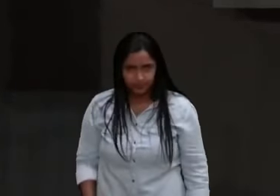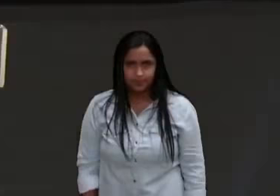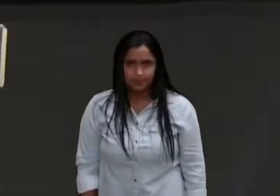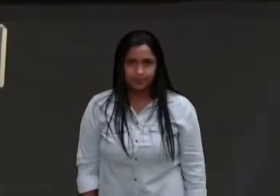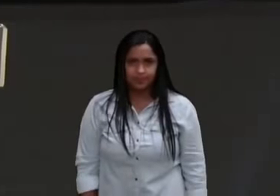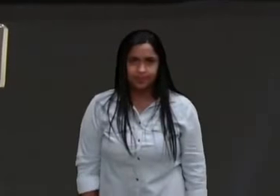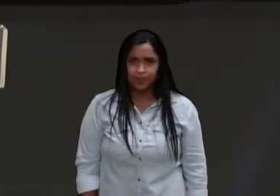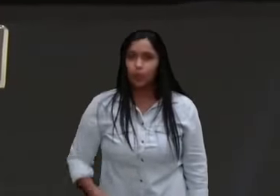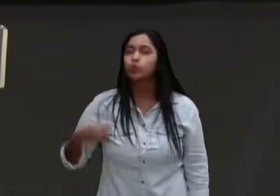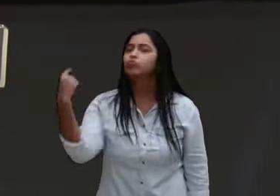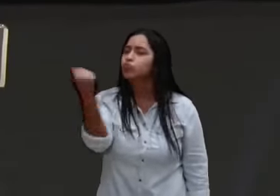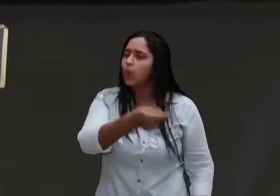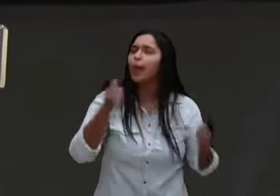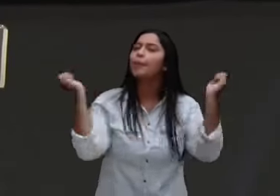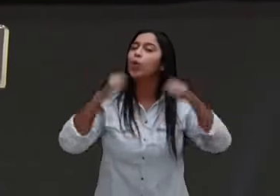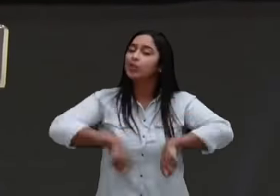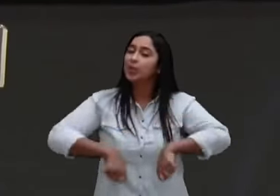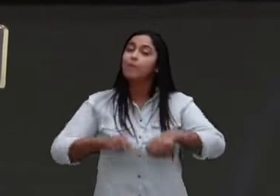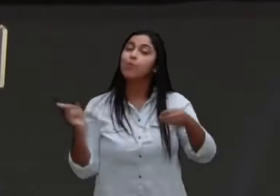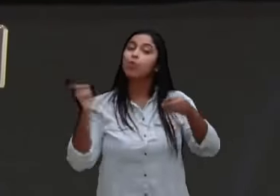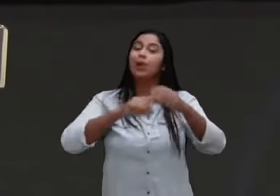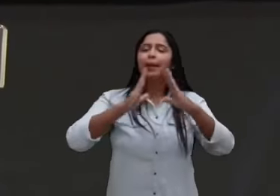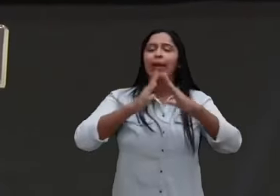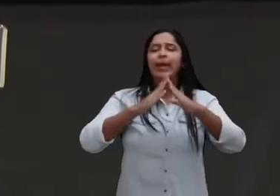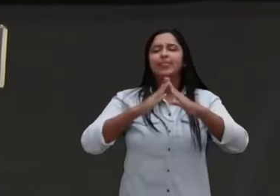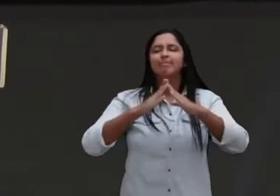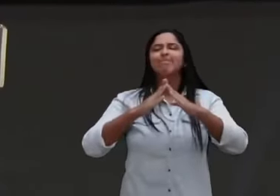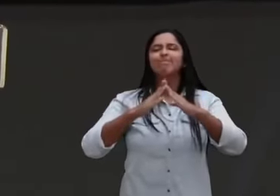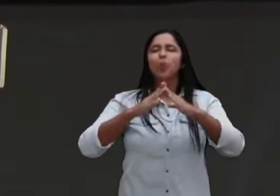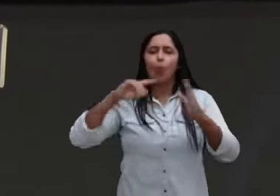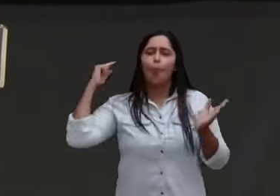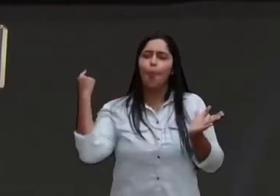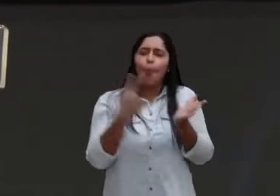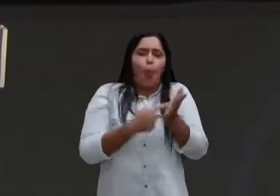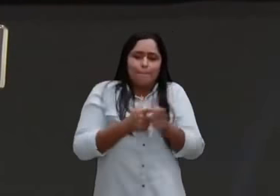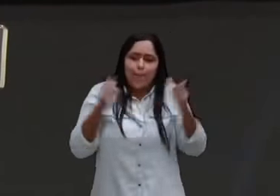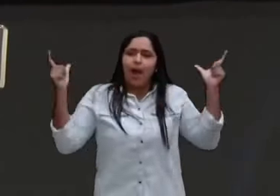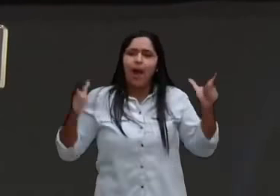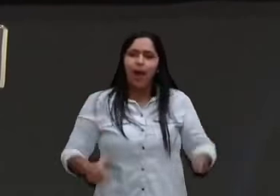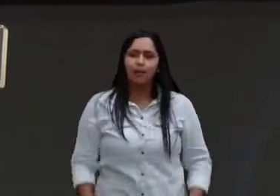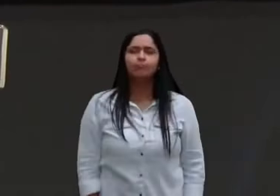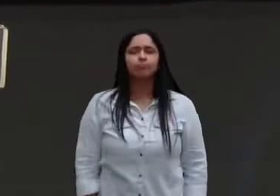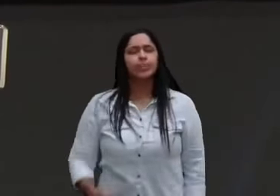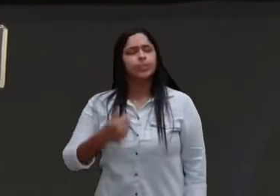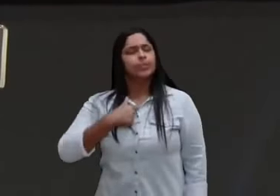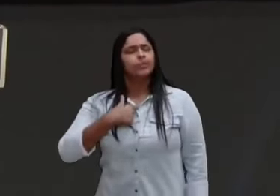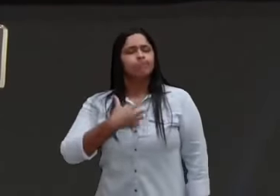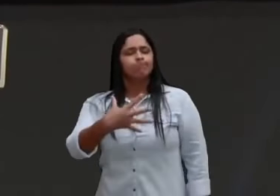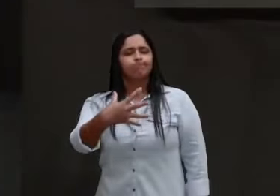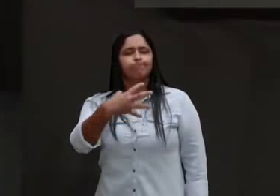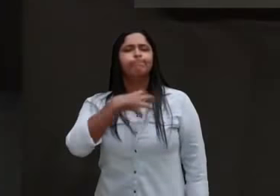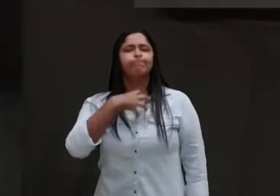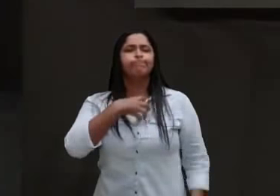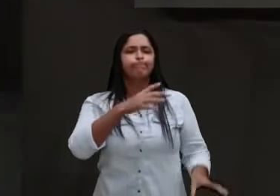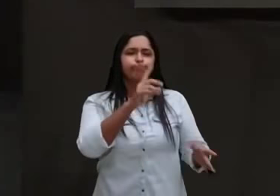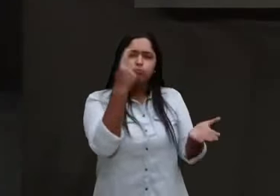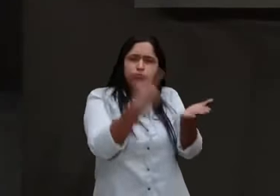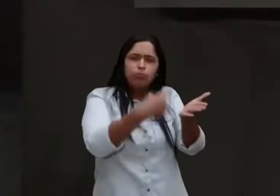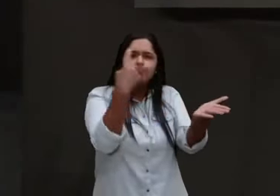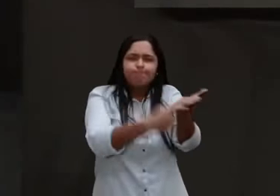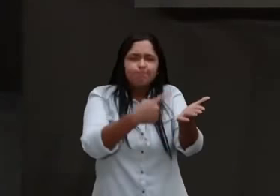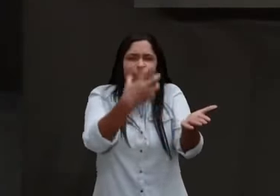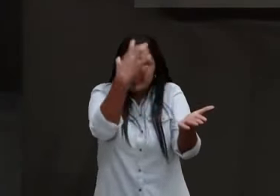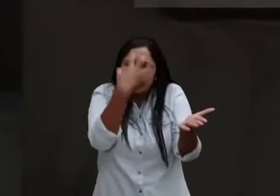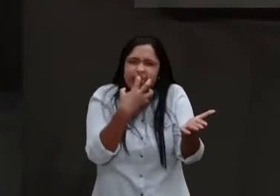mais compromissados com Deus, o que nós vamos perder? Nada, porque toda vez, que Deus vê uma pessoa, compromissada com Ele,